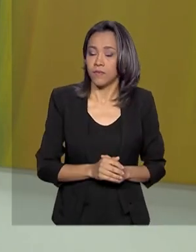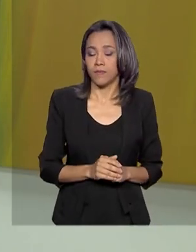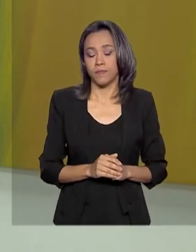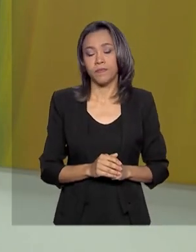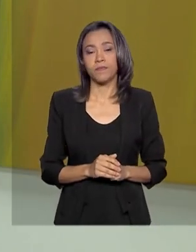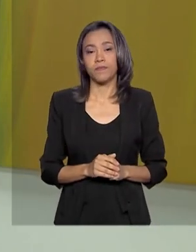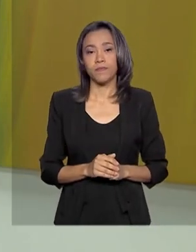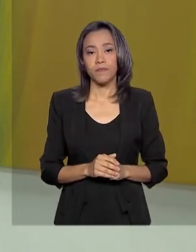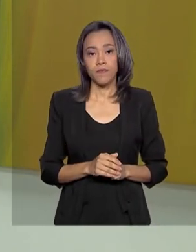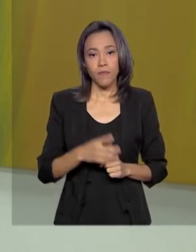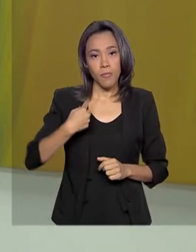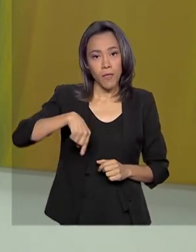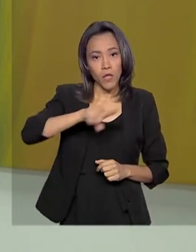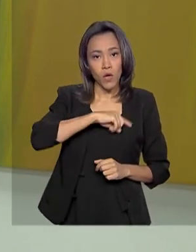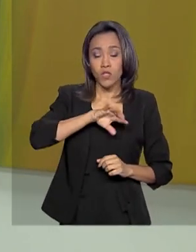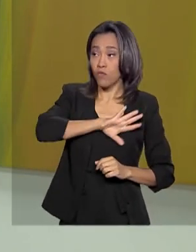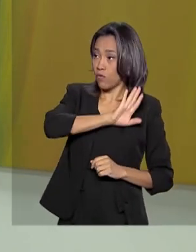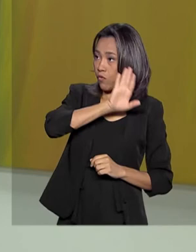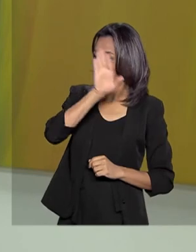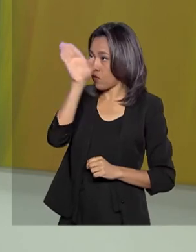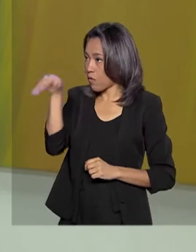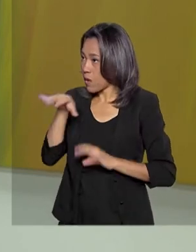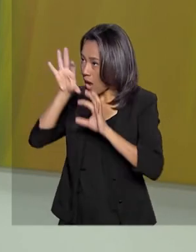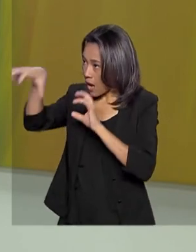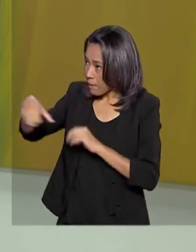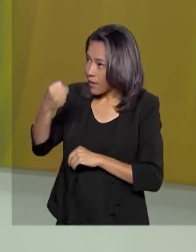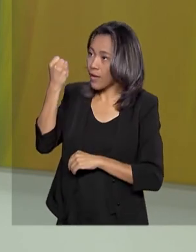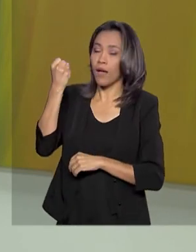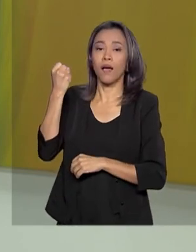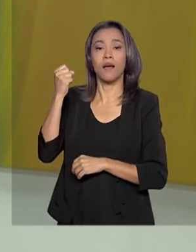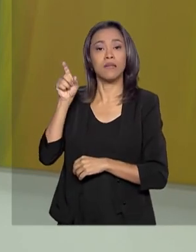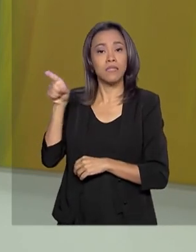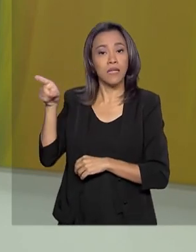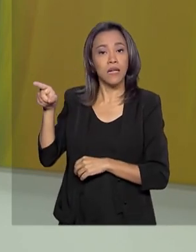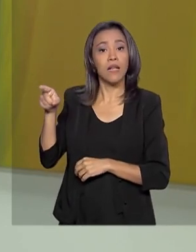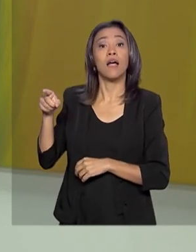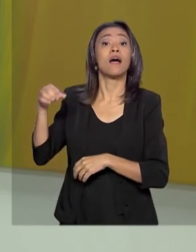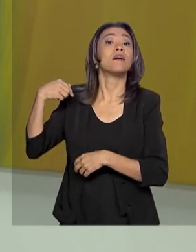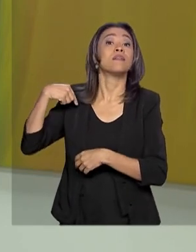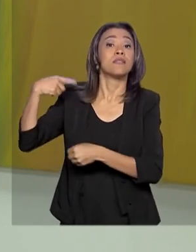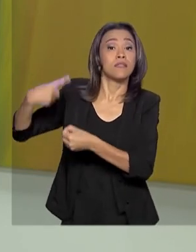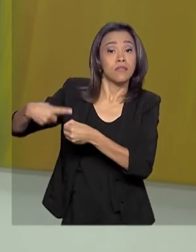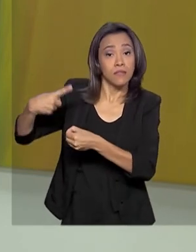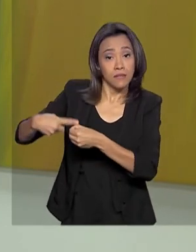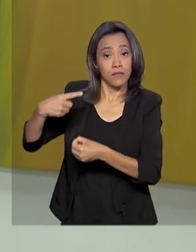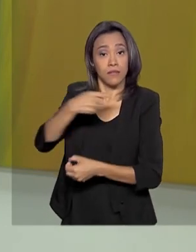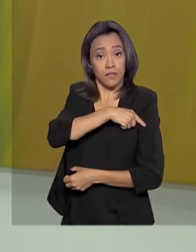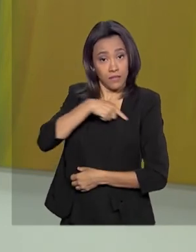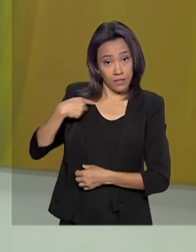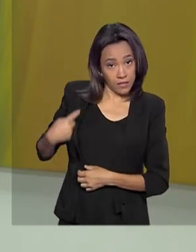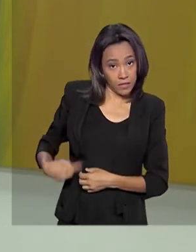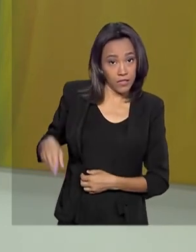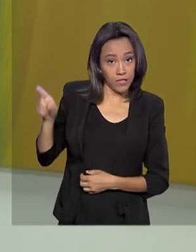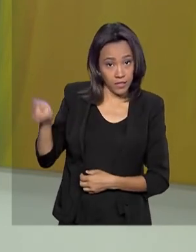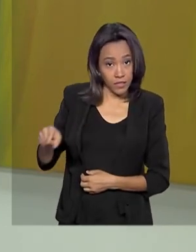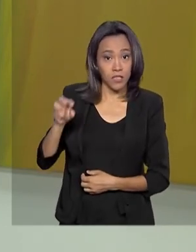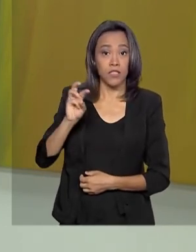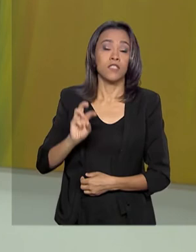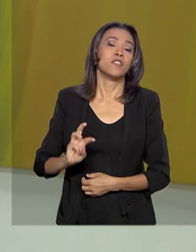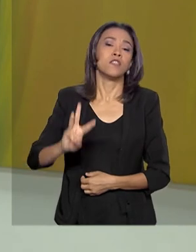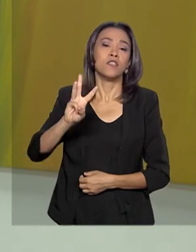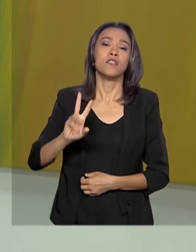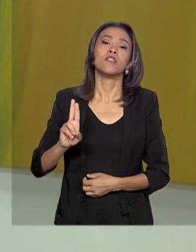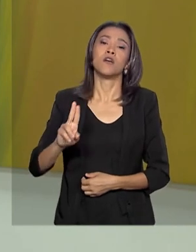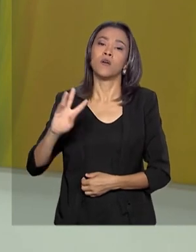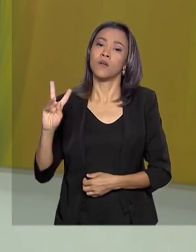onde fomos ao resgate dos brasileiros que estavam isolados lá na cidade de Wuhan, na China, e nós ficamos muito tempo juntos, cada um